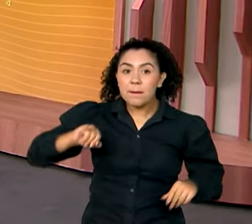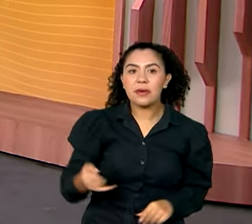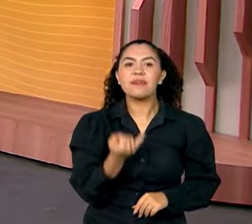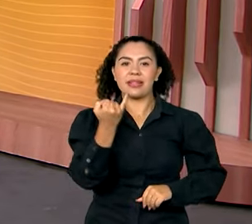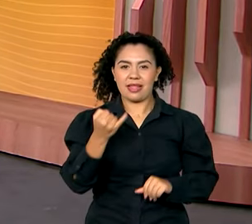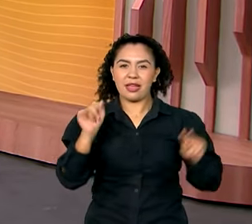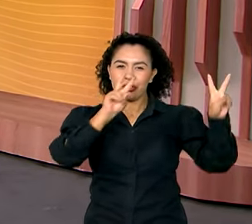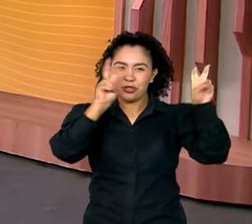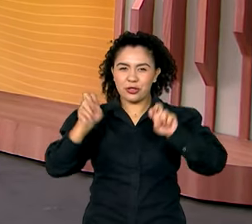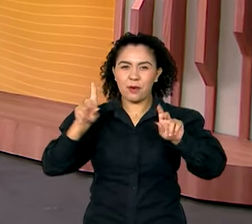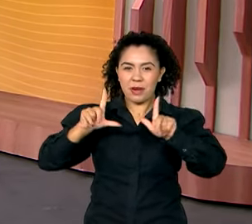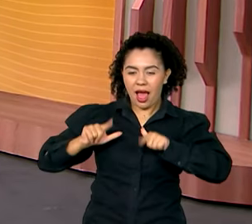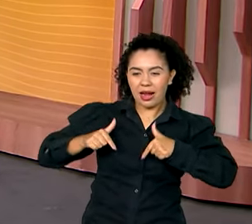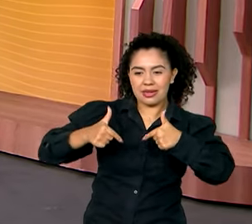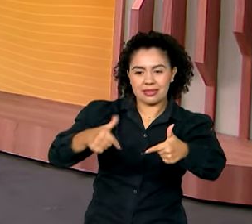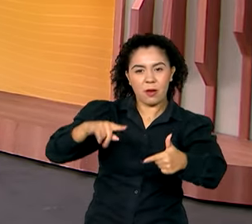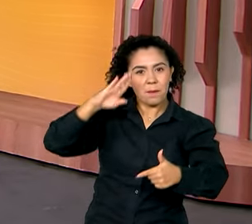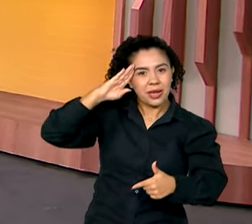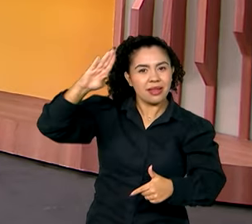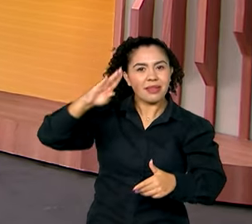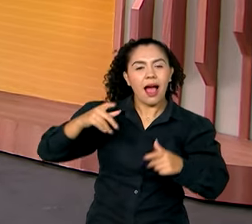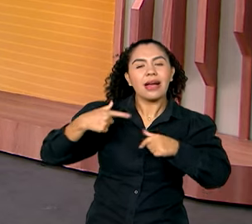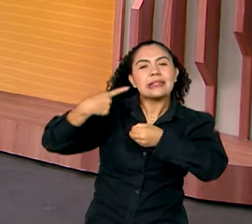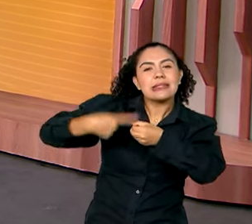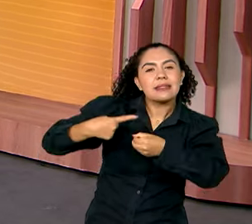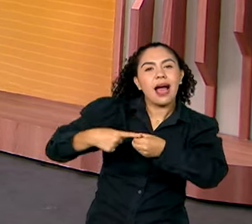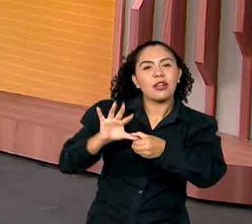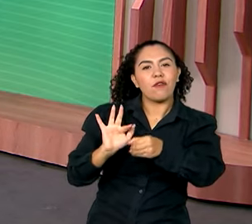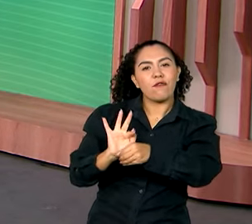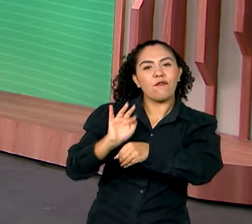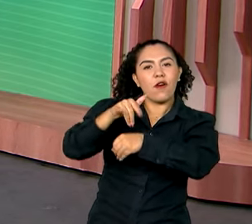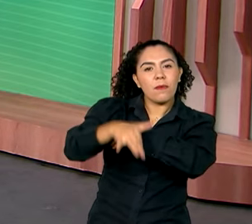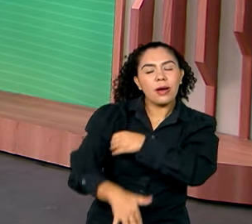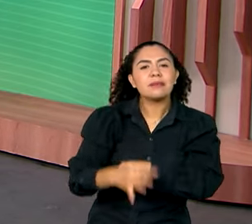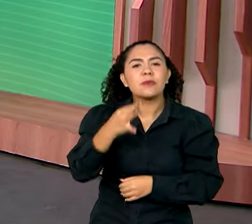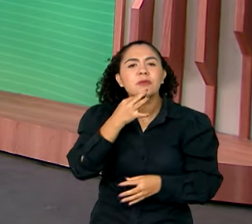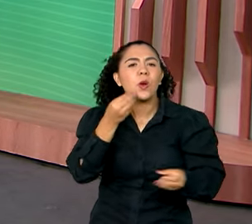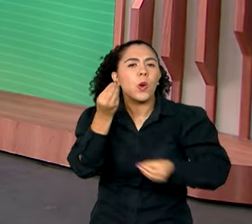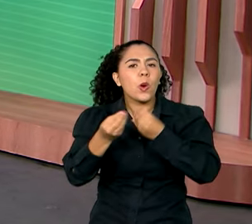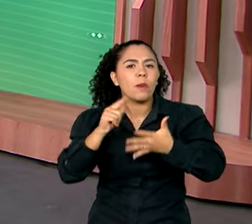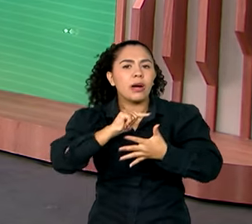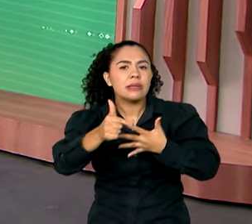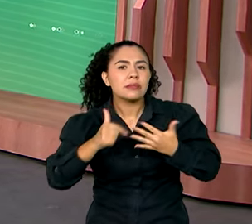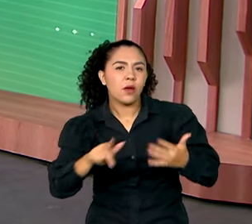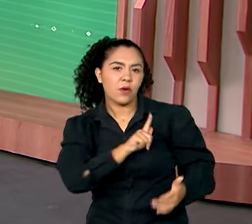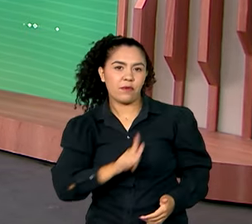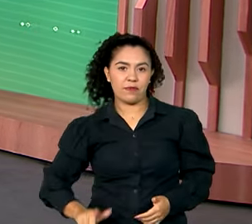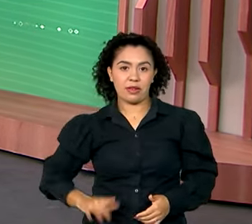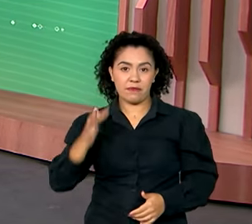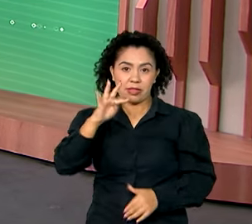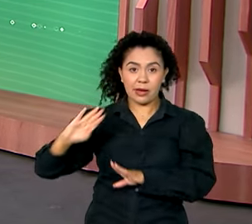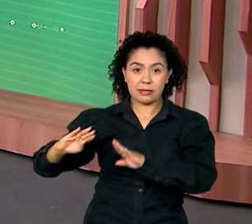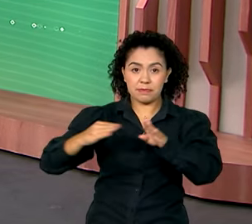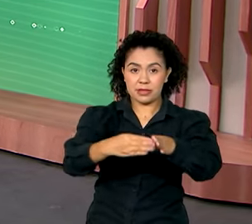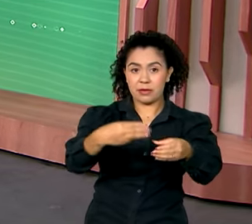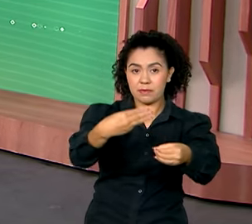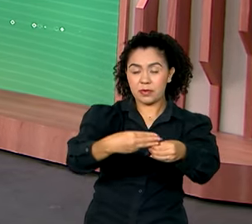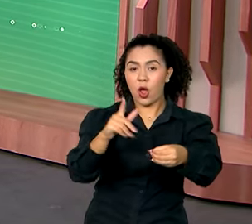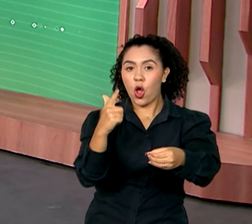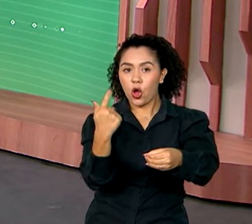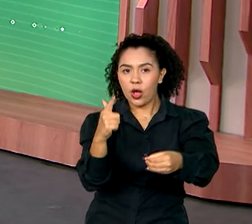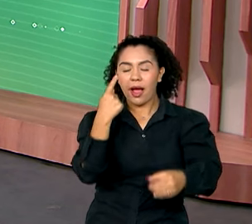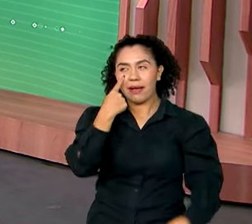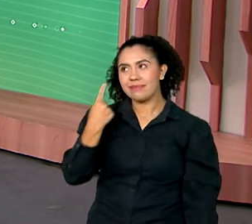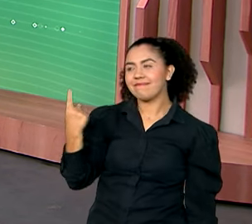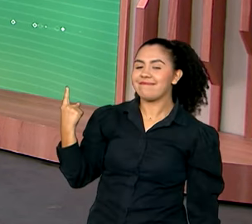realização da operação militar em Formosa para conhecer algumas das ações do governo federal neste município de Goiás. As informações são da